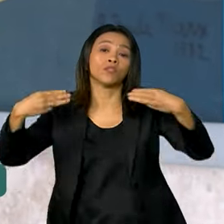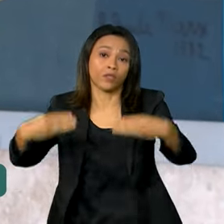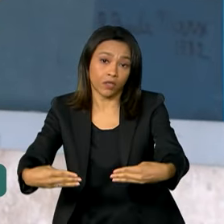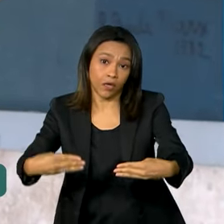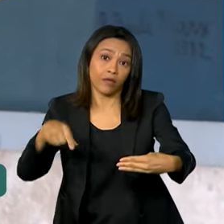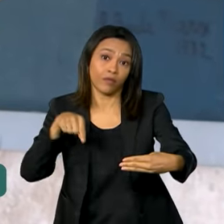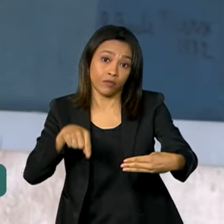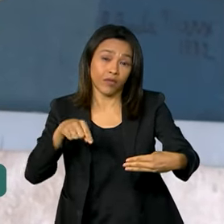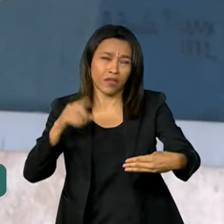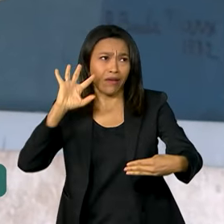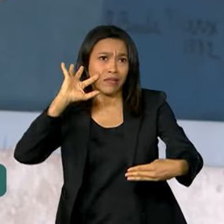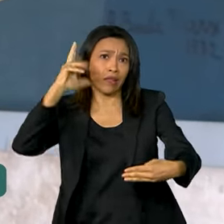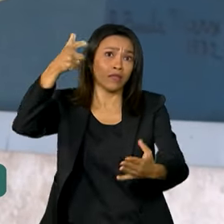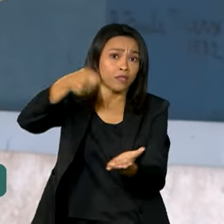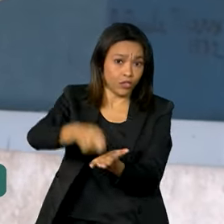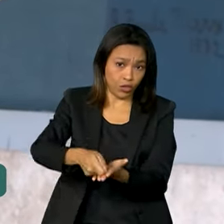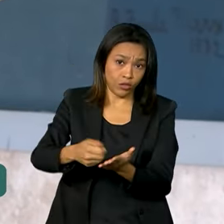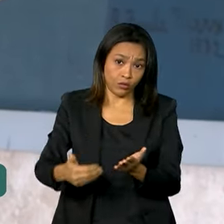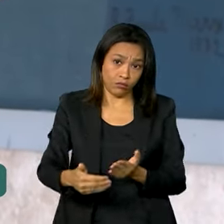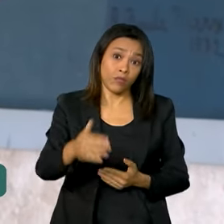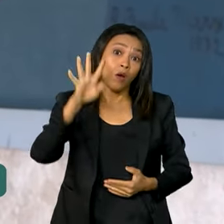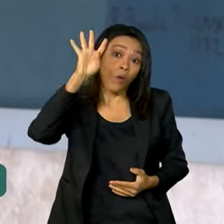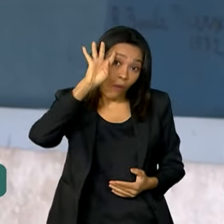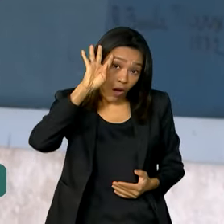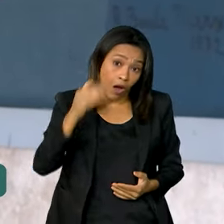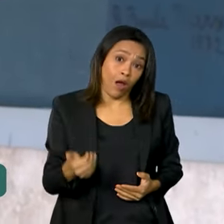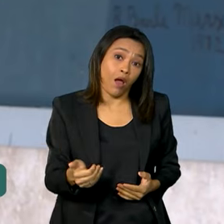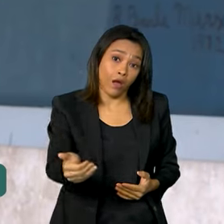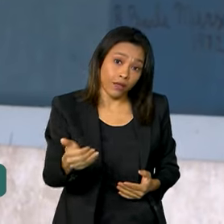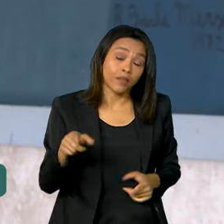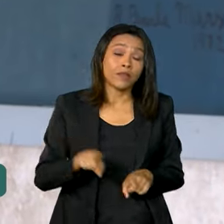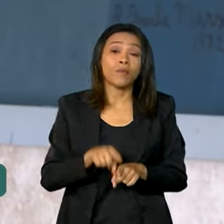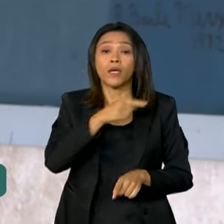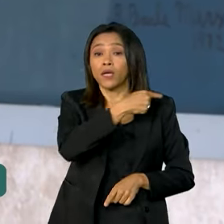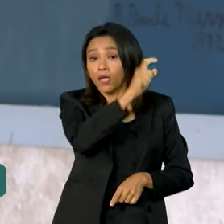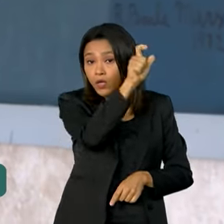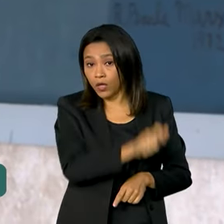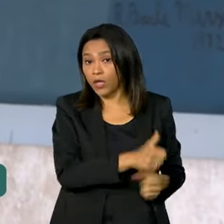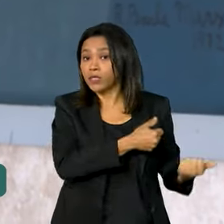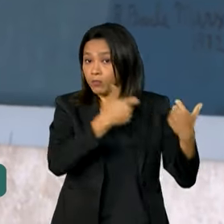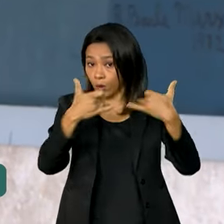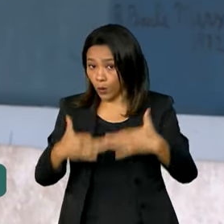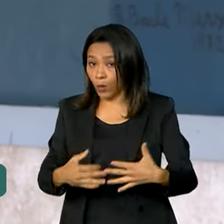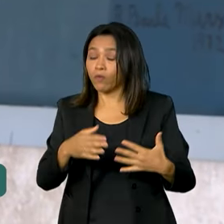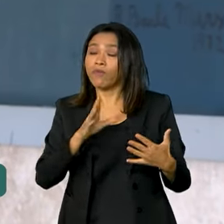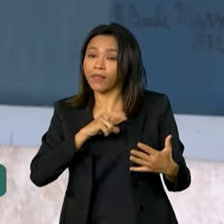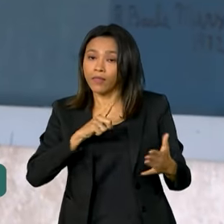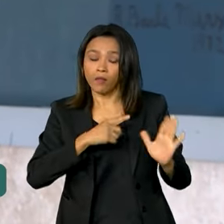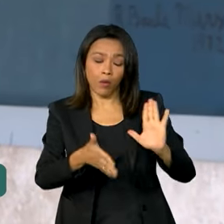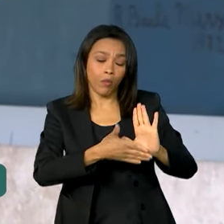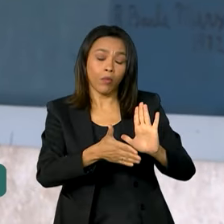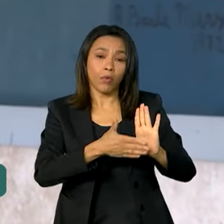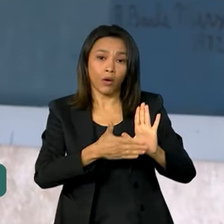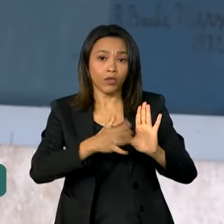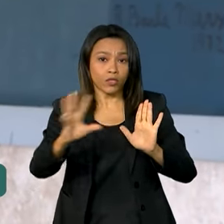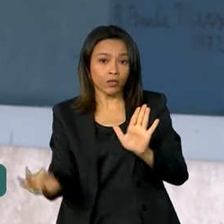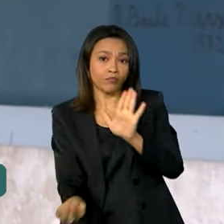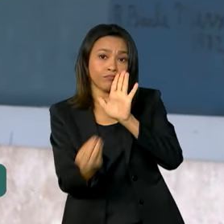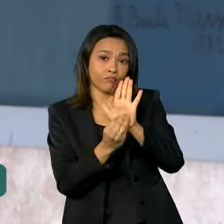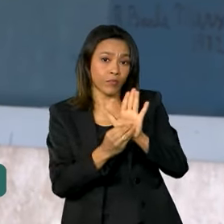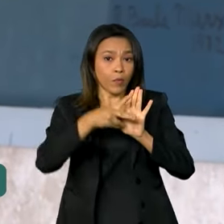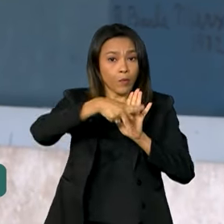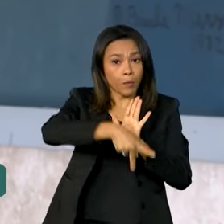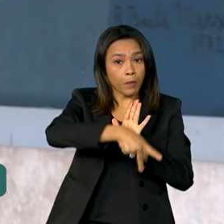até esta quarta-feira. O ministro já adiantou que o pacote será composto por uma proposta de emenda à Constituição, uma PEC,